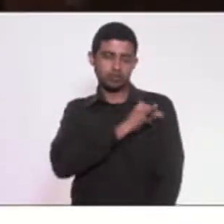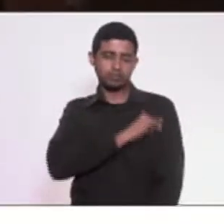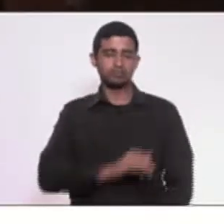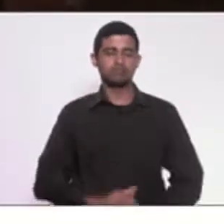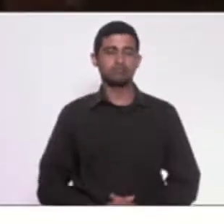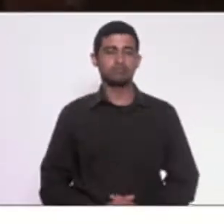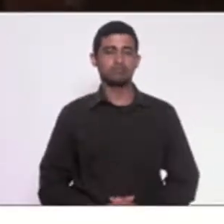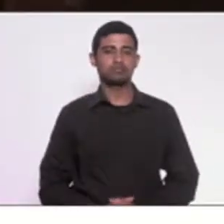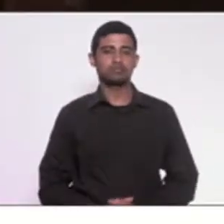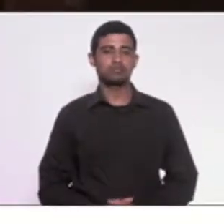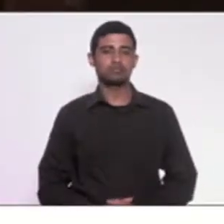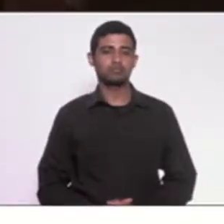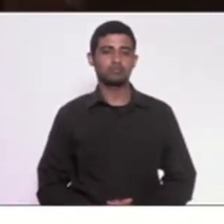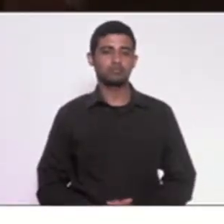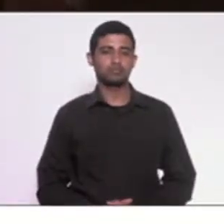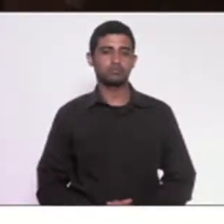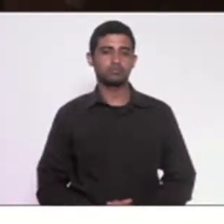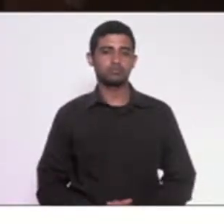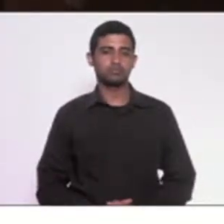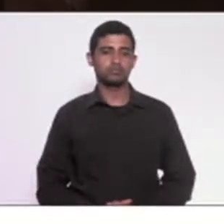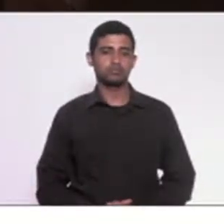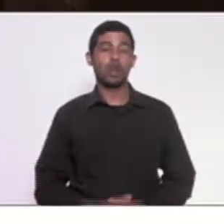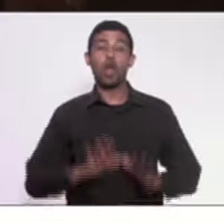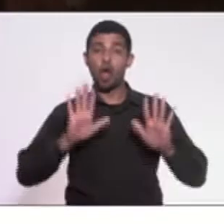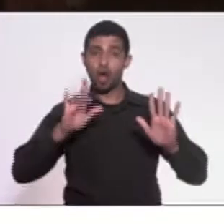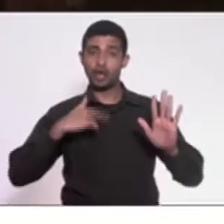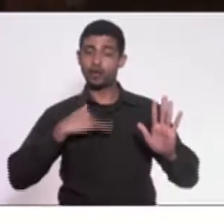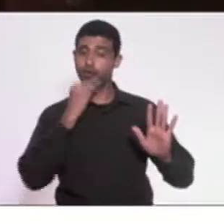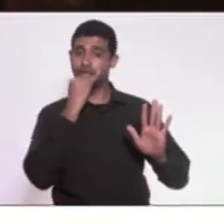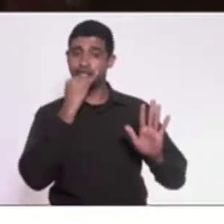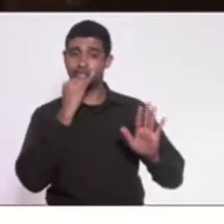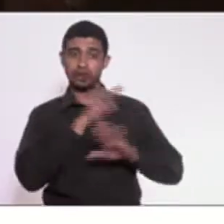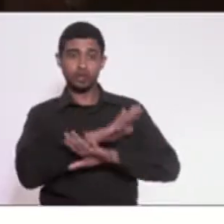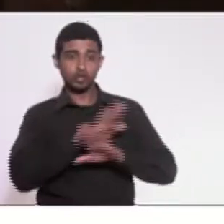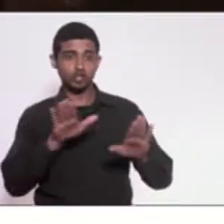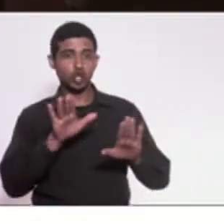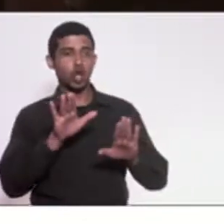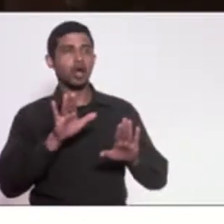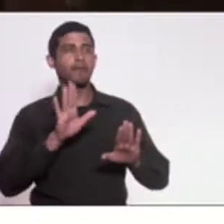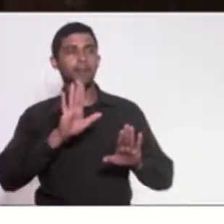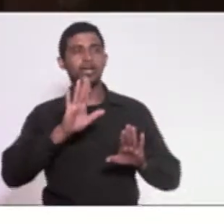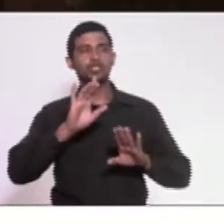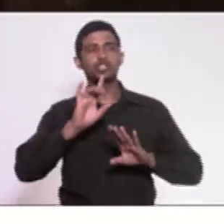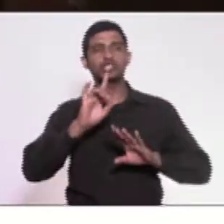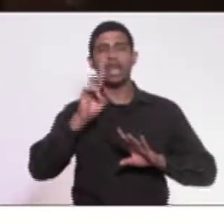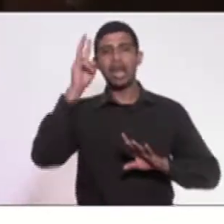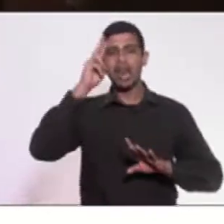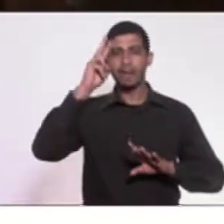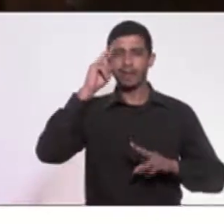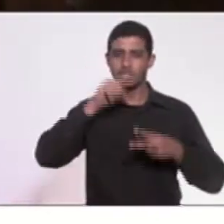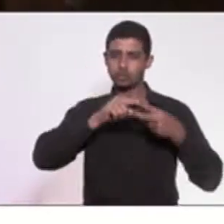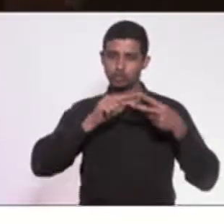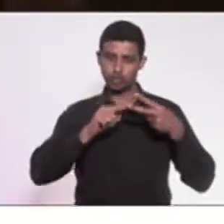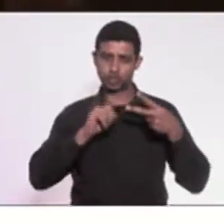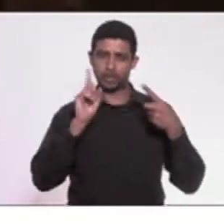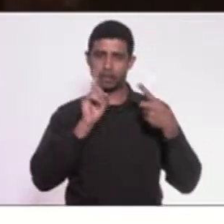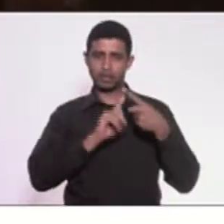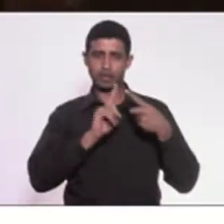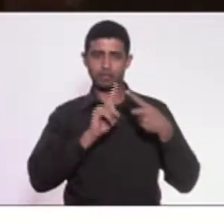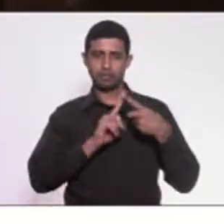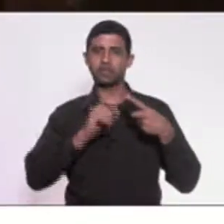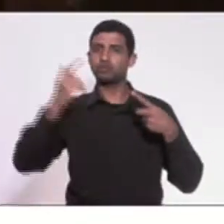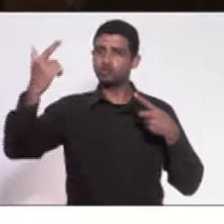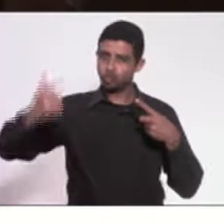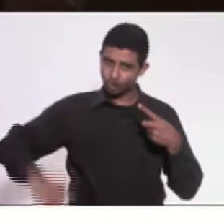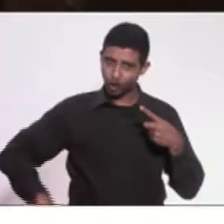Vou ficar apenas no exemplo, mas de saída quero lembrar de dois casos. Um, de